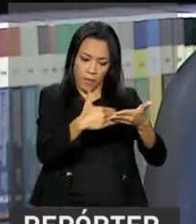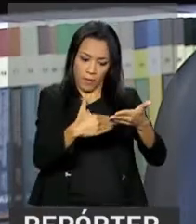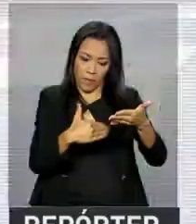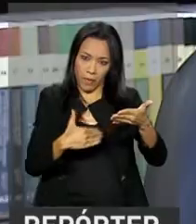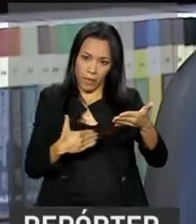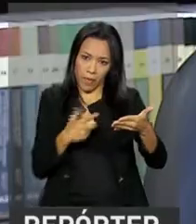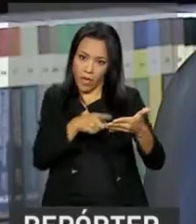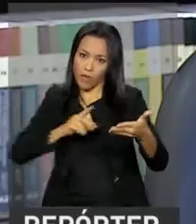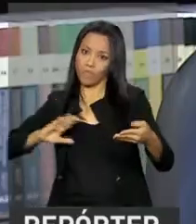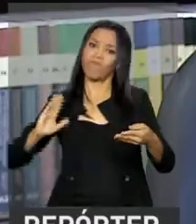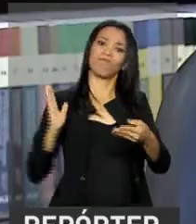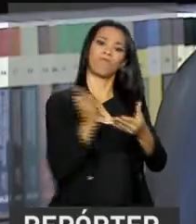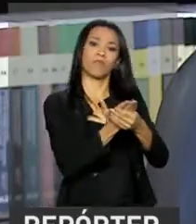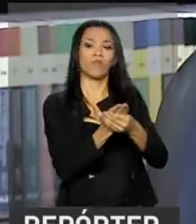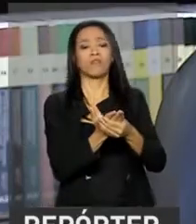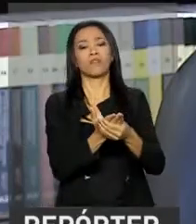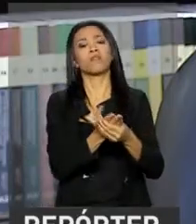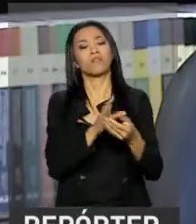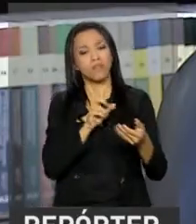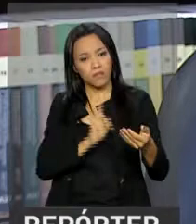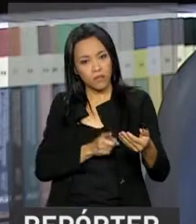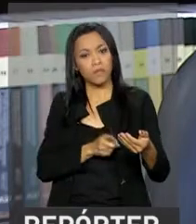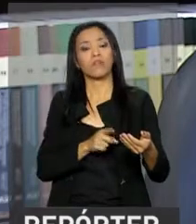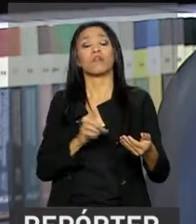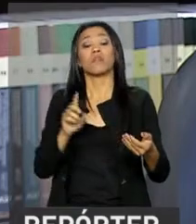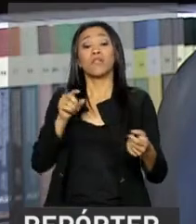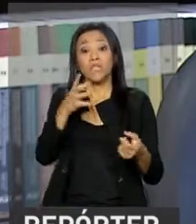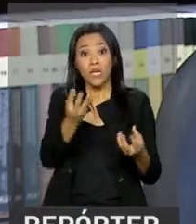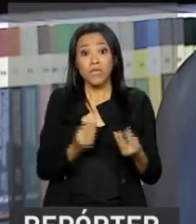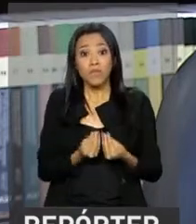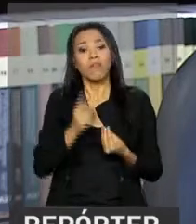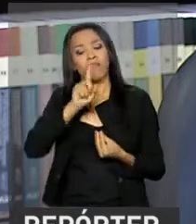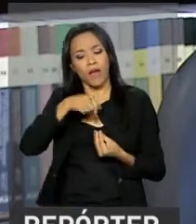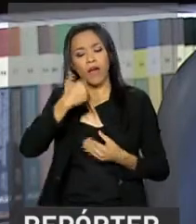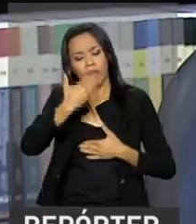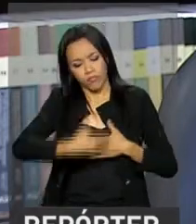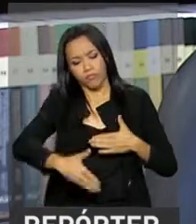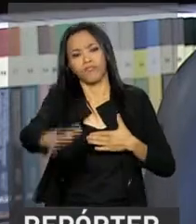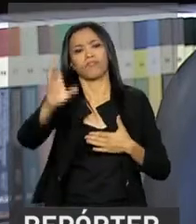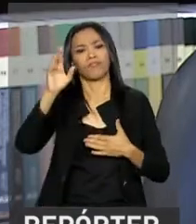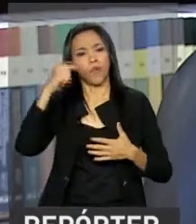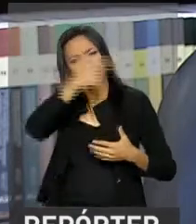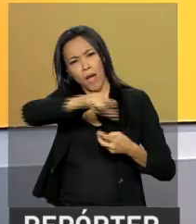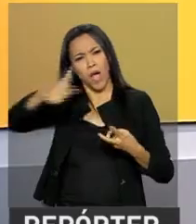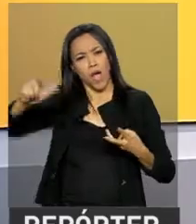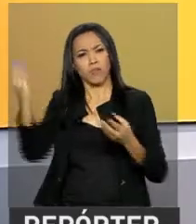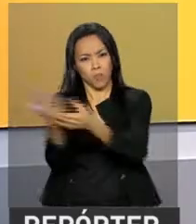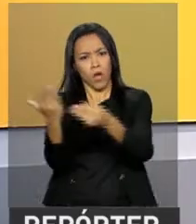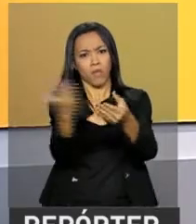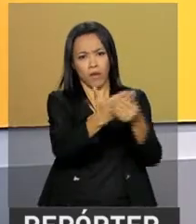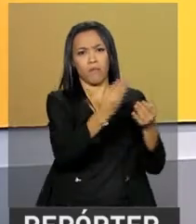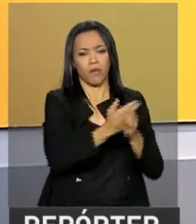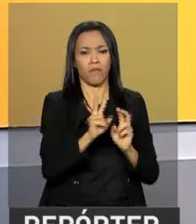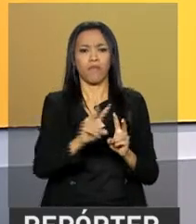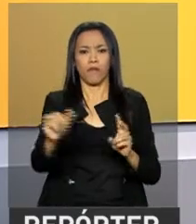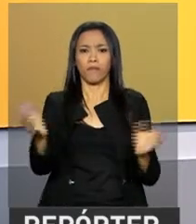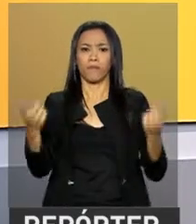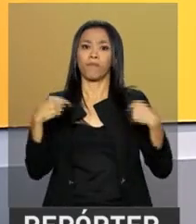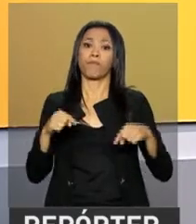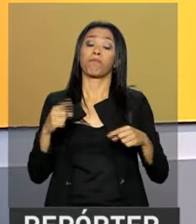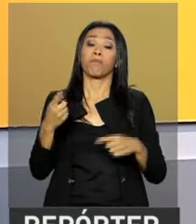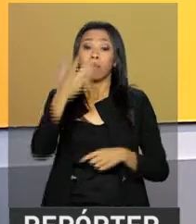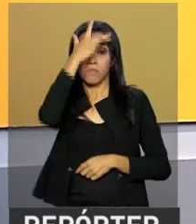facilitado. E a Advocacia Geral da União, portanto, assim que receber, irá desencadear as demais ações. Os pacientes